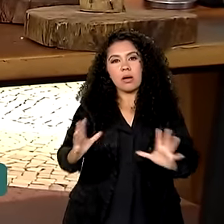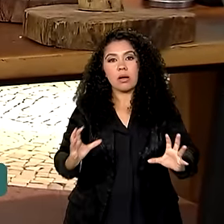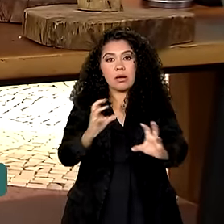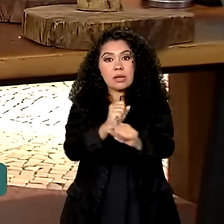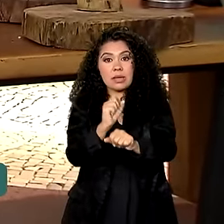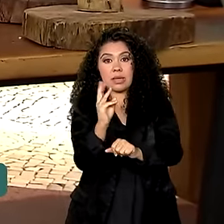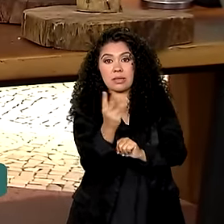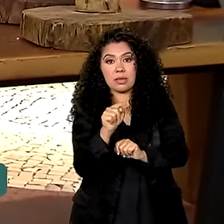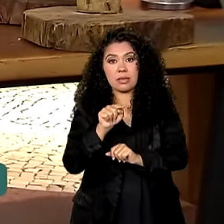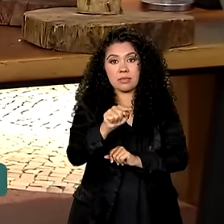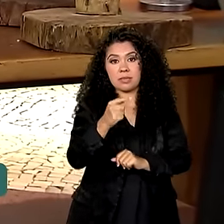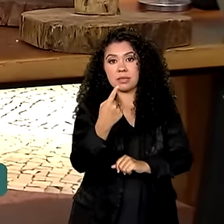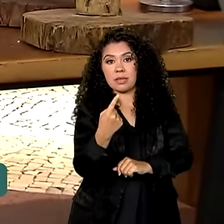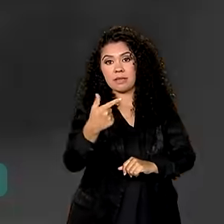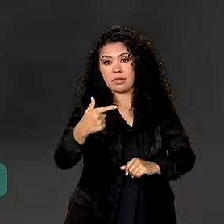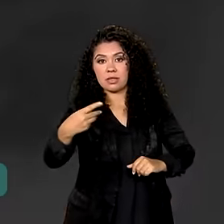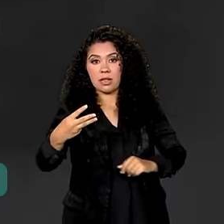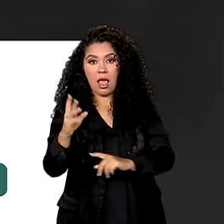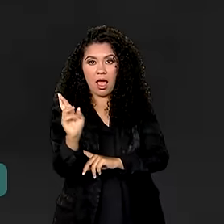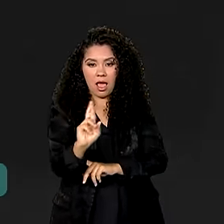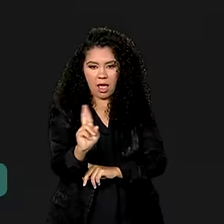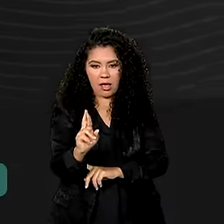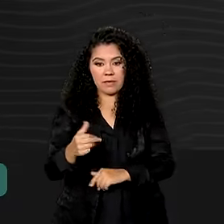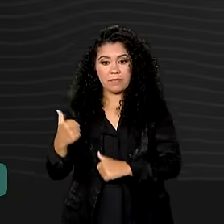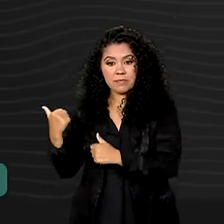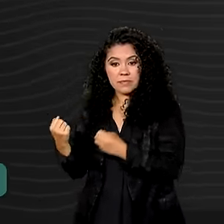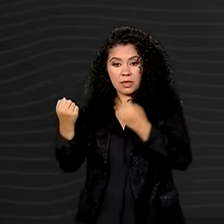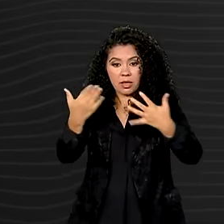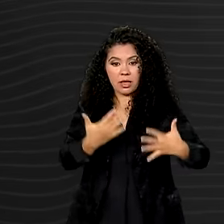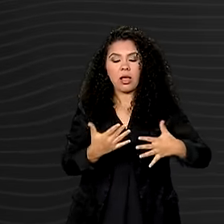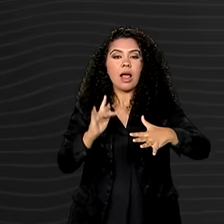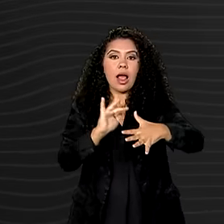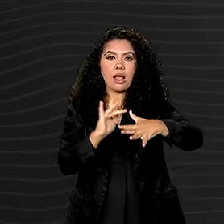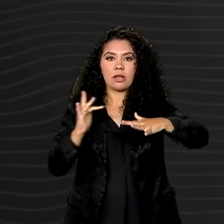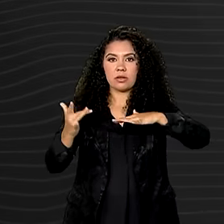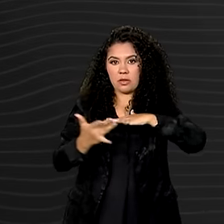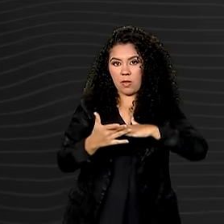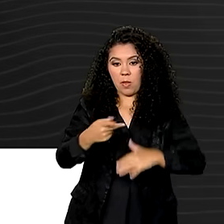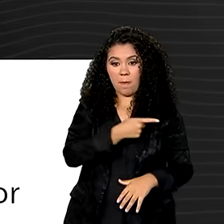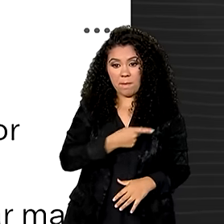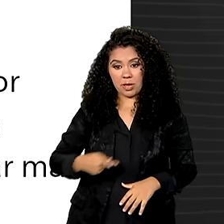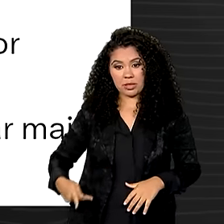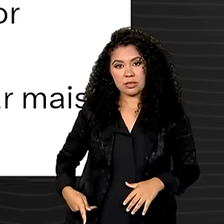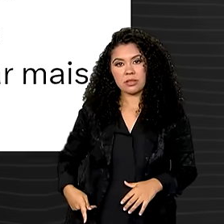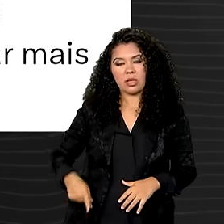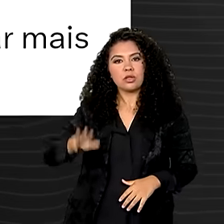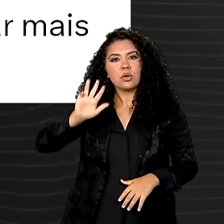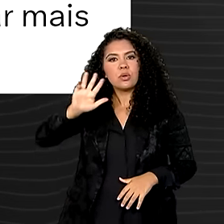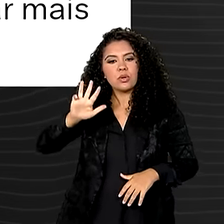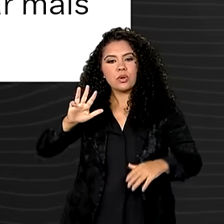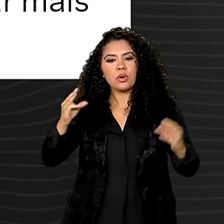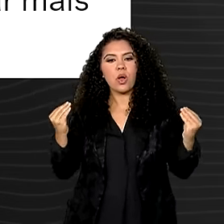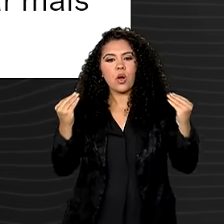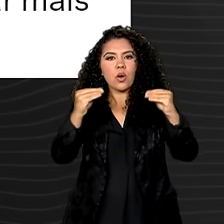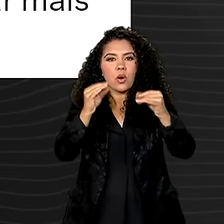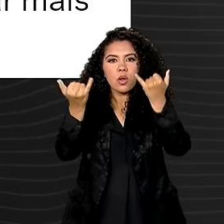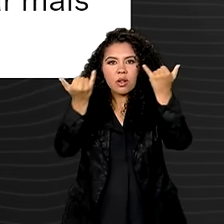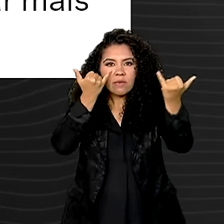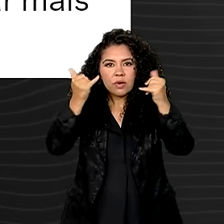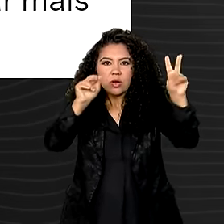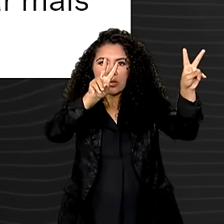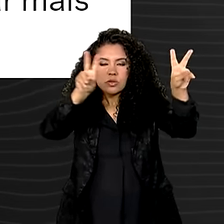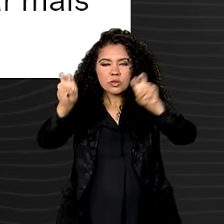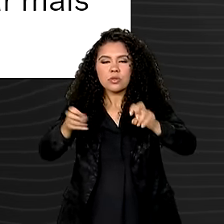.123 reais. Em uma rede social, o presidente Lula comentou os dados da PNAD Contínua